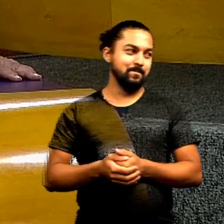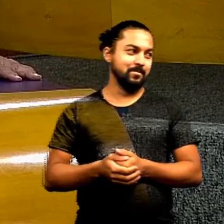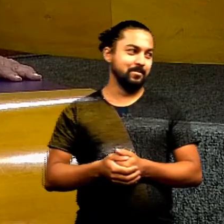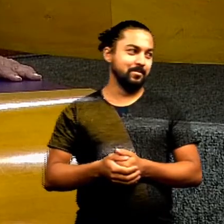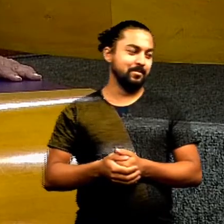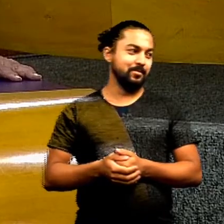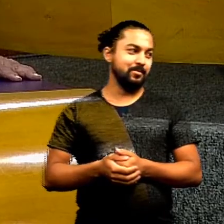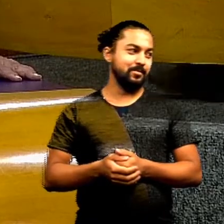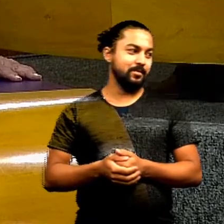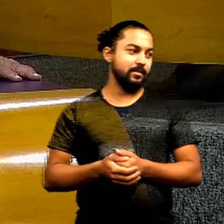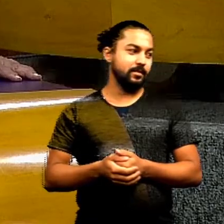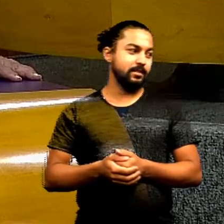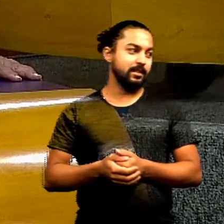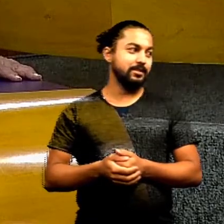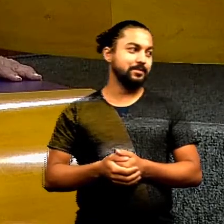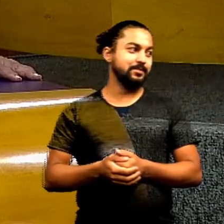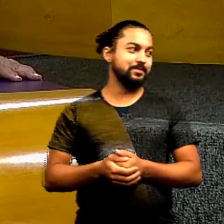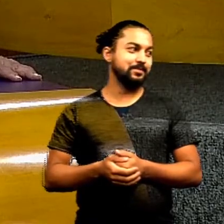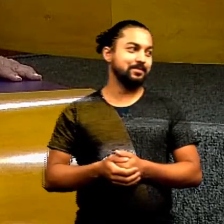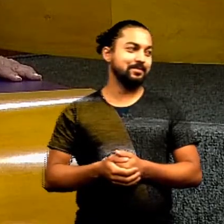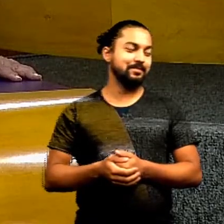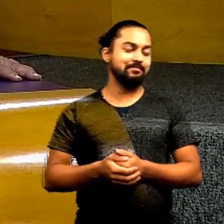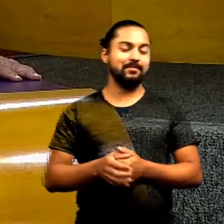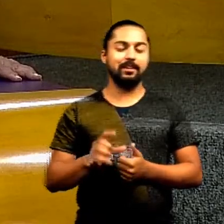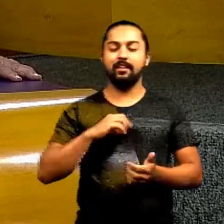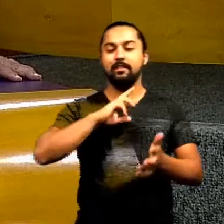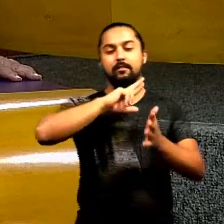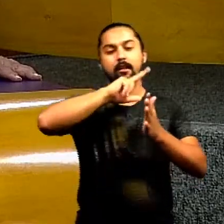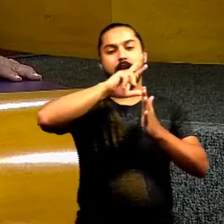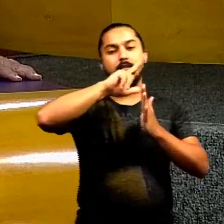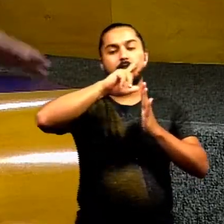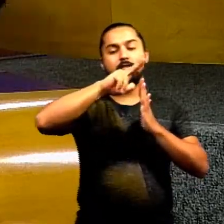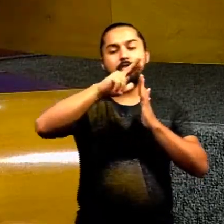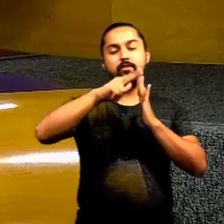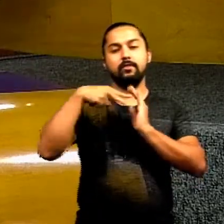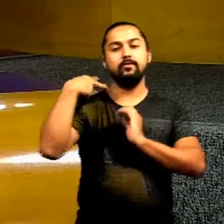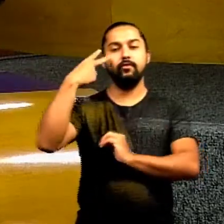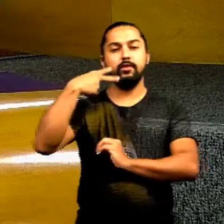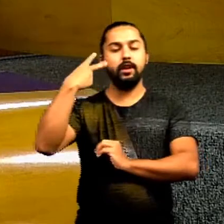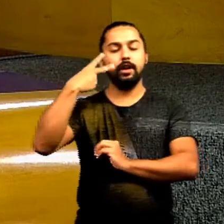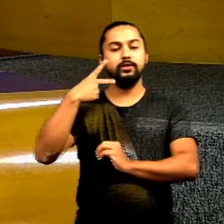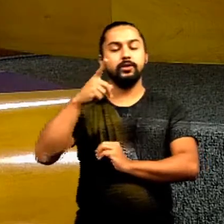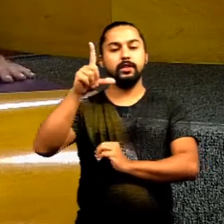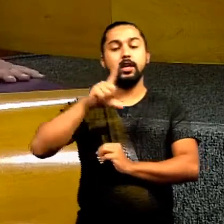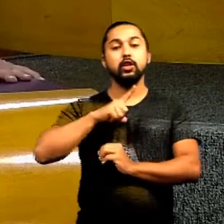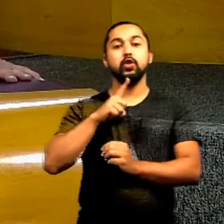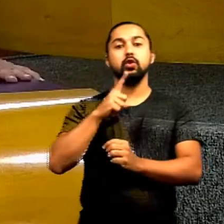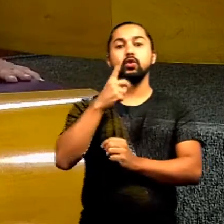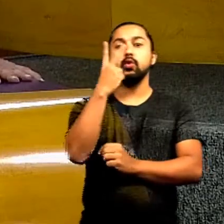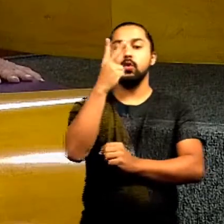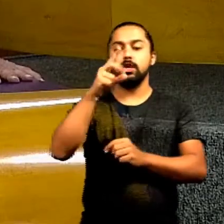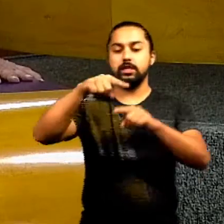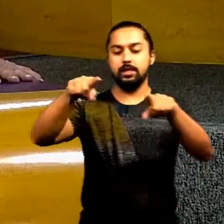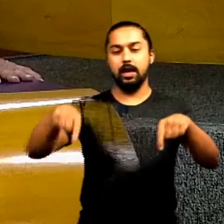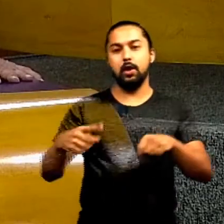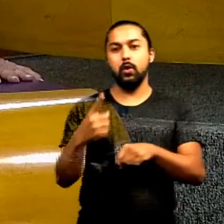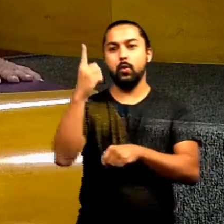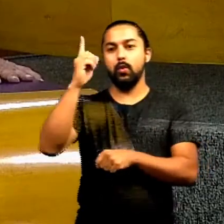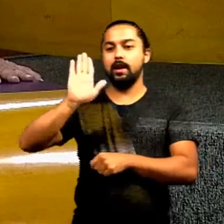Denis Trindade, Álvaro e Cresso e o Anselmo Pereira que atende em duas salas, uma lá para fazer campanha e outra para trabalhar.